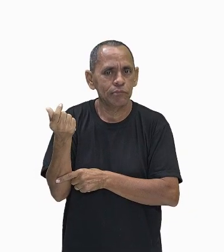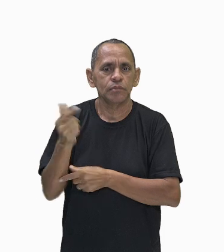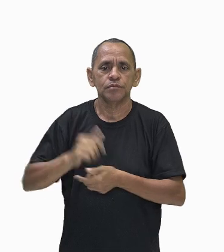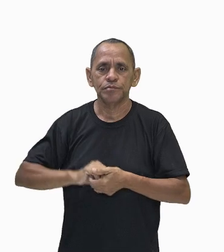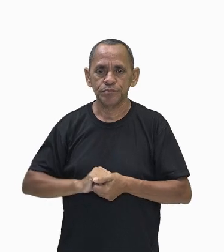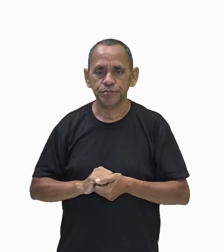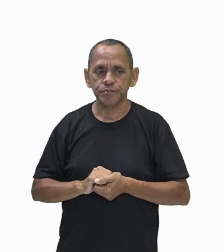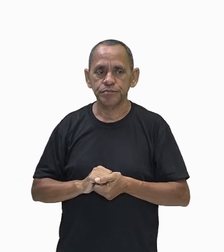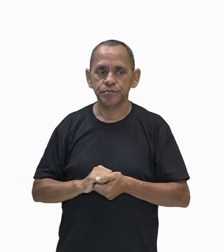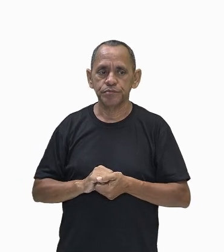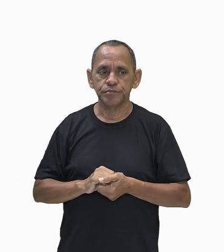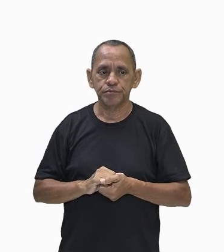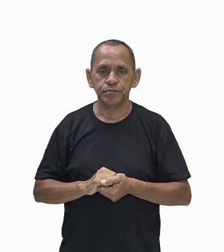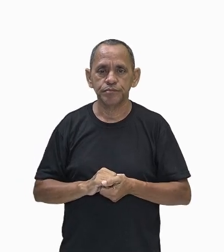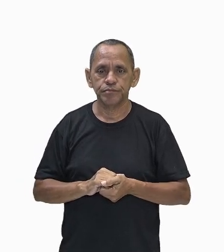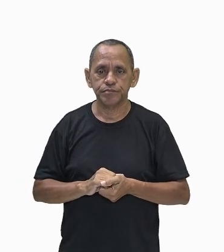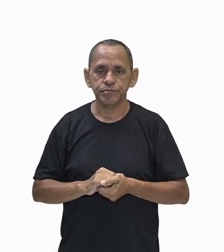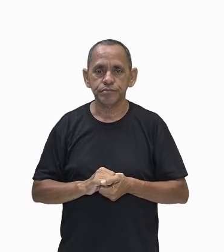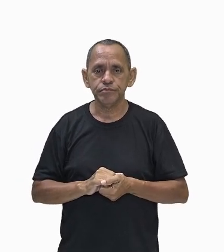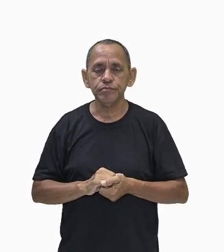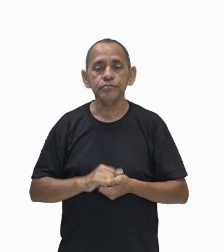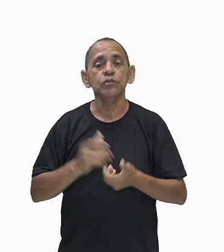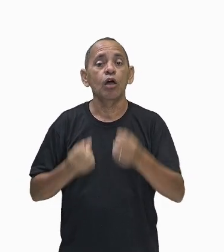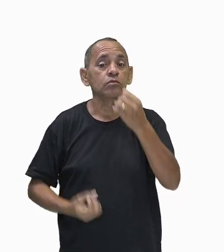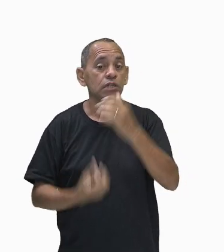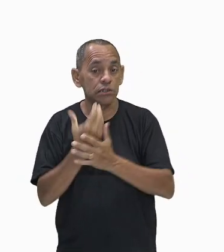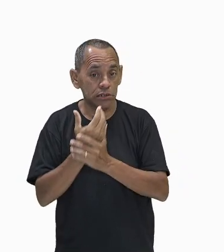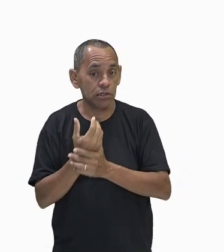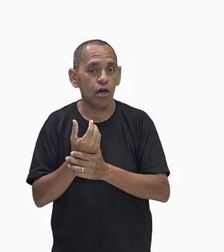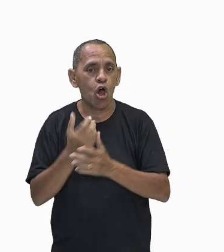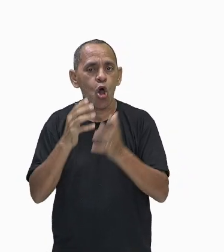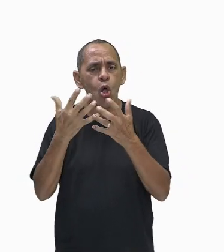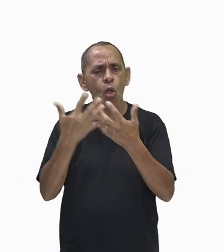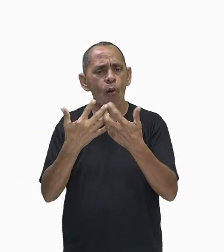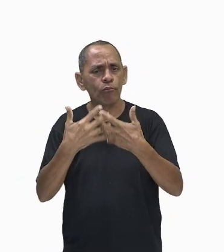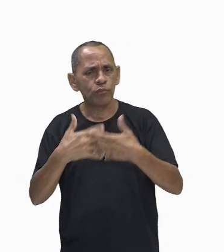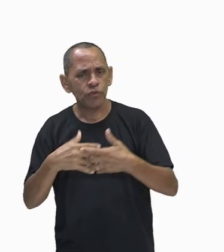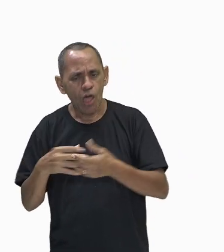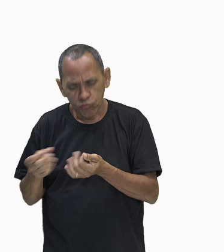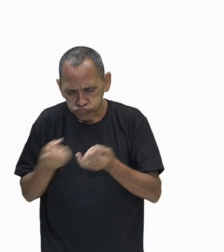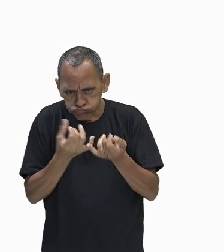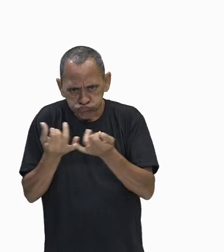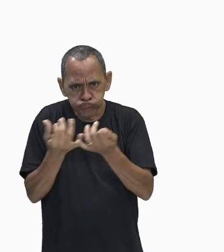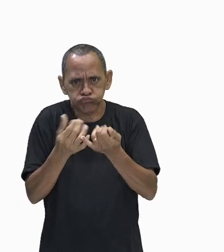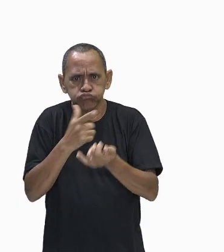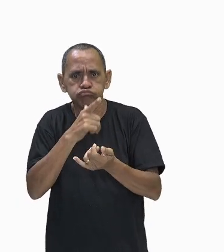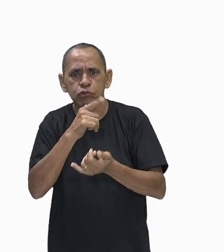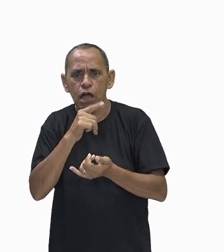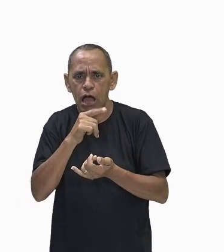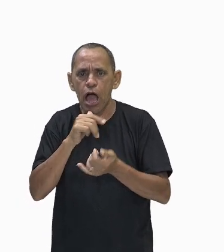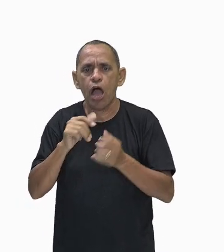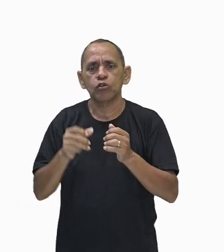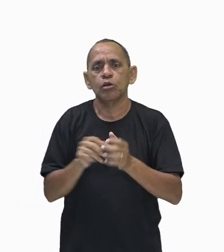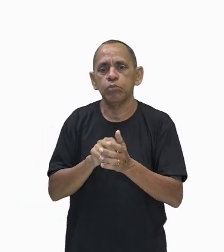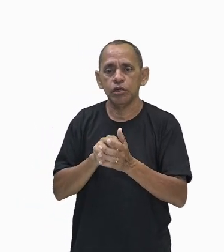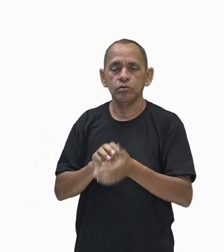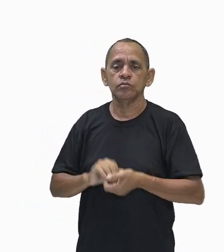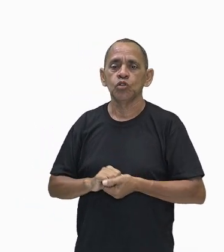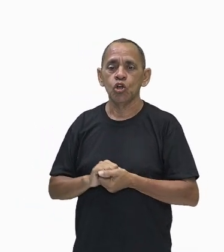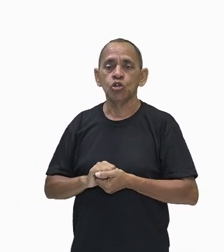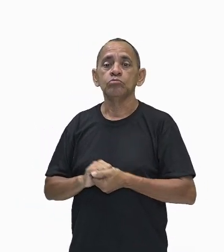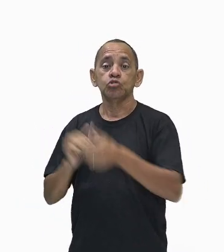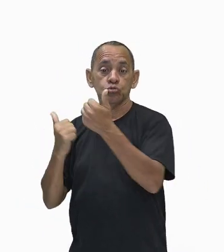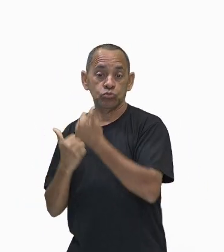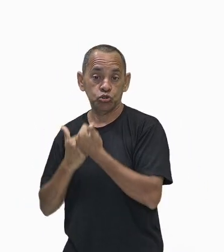texto. Vamos lá, galera. Com a invenção da máquina a vapor, o processo de substituição da mão de obra humana pela